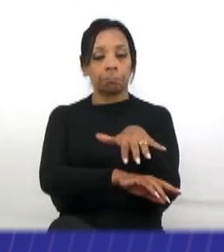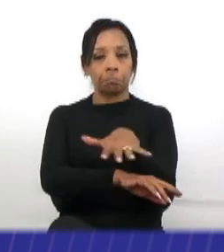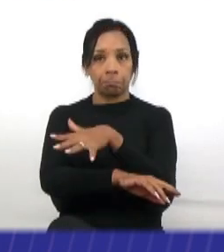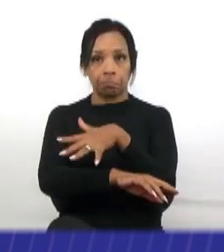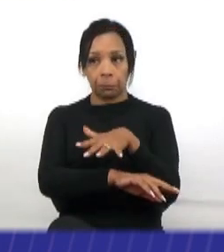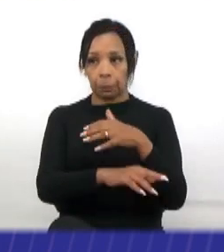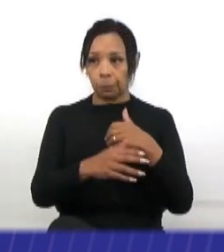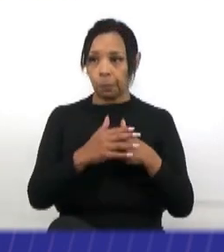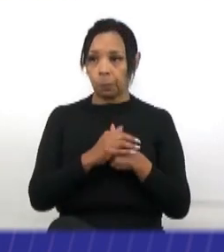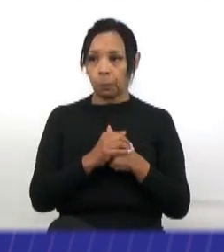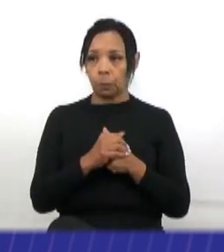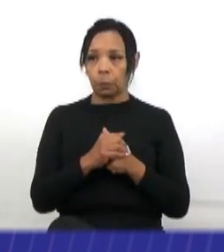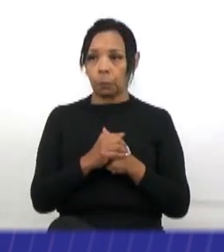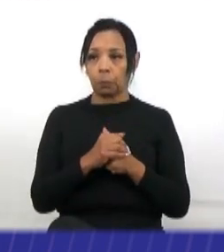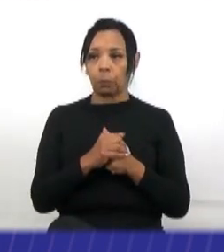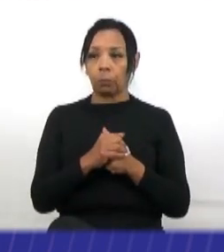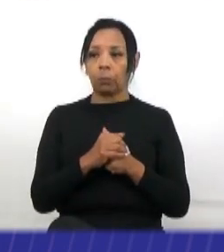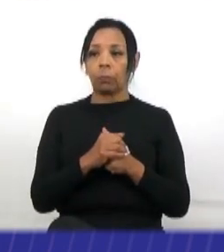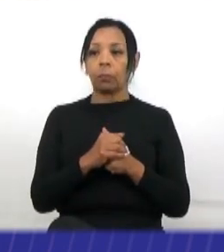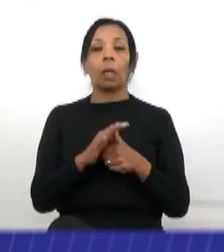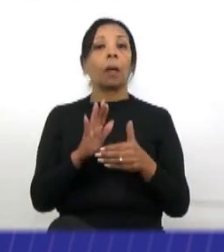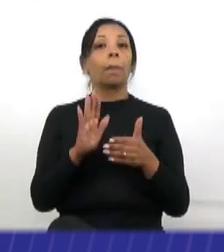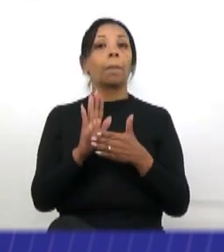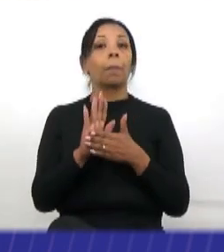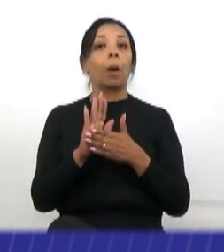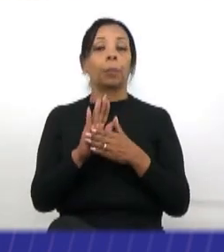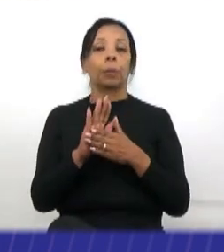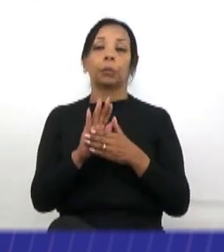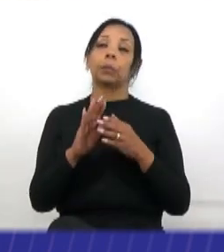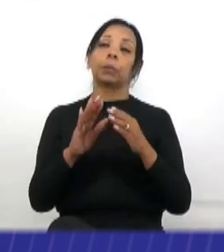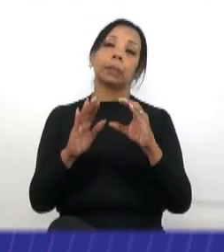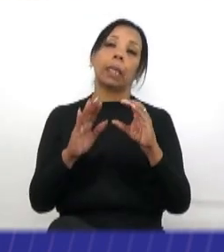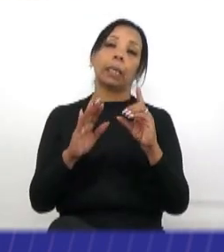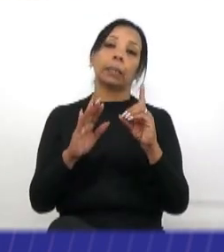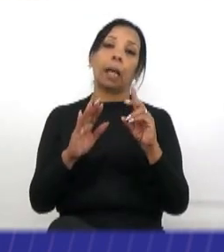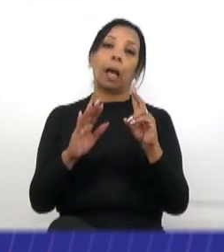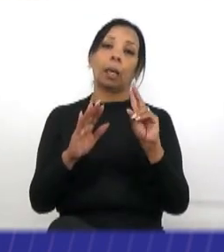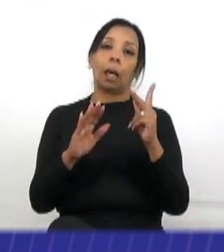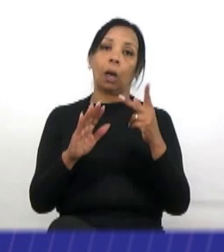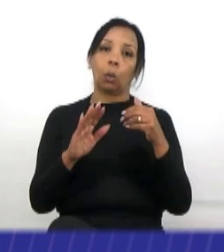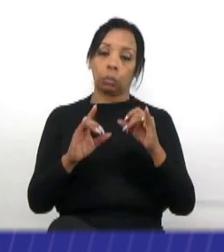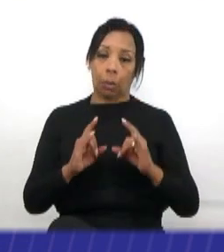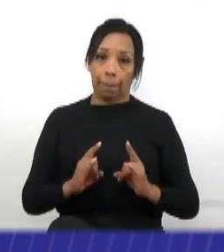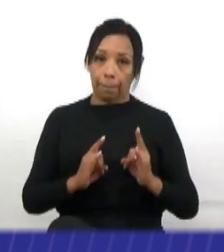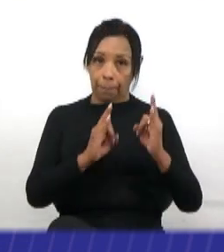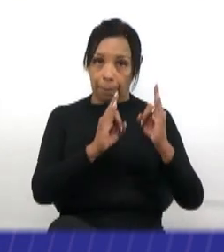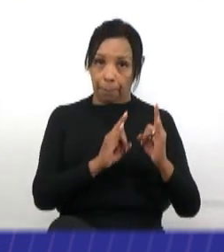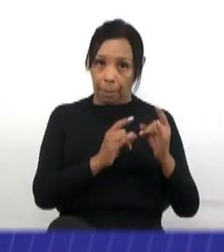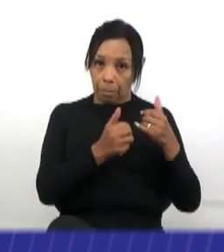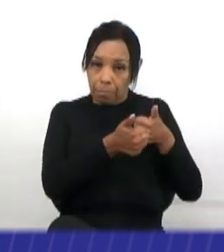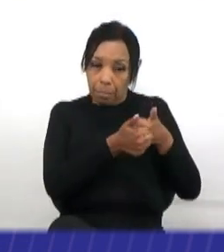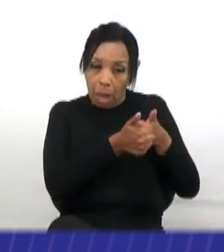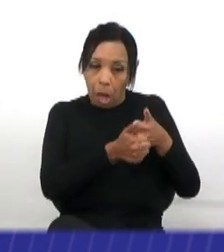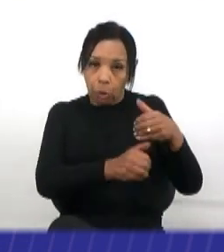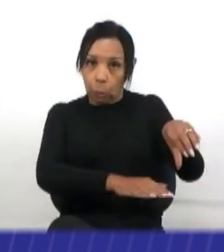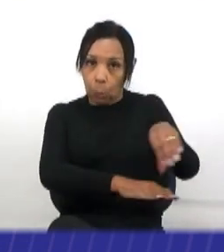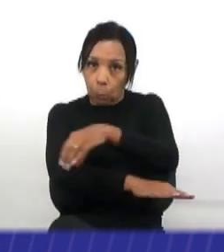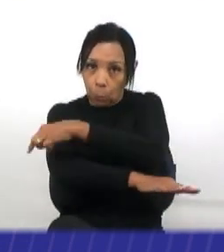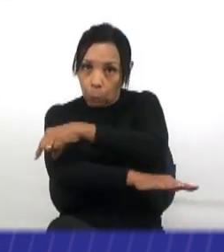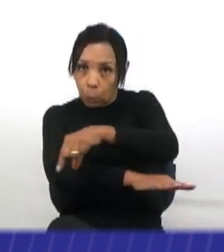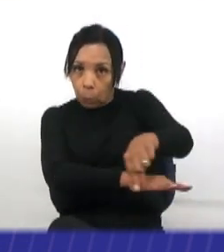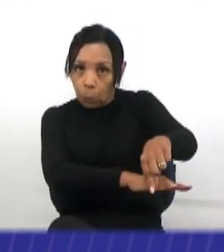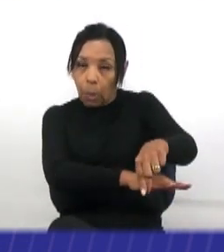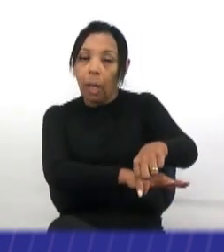que liga ali o Berbari ao CDHU. A prefeitura asfaltou mais próximo do CDHU, ligando a